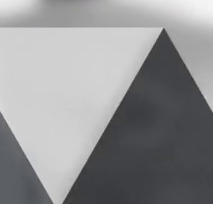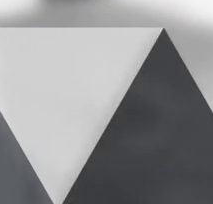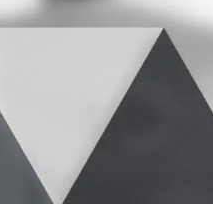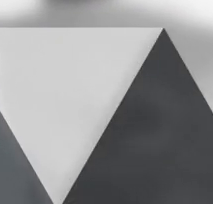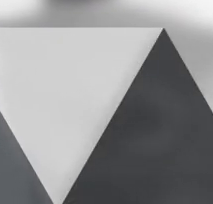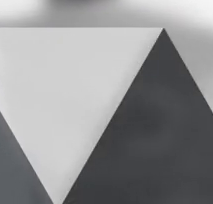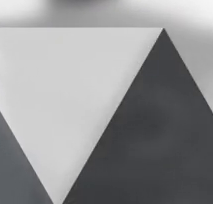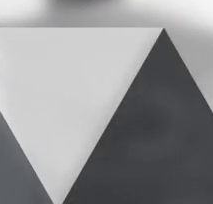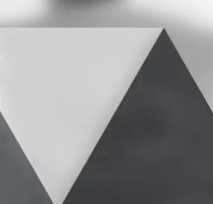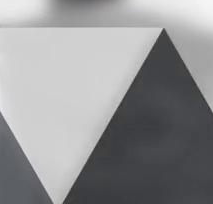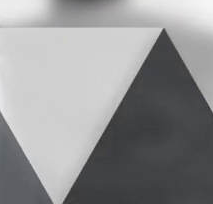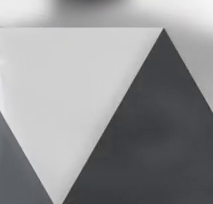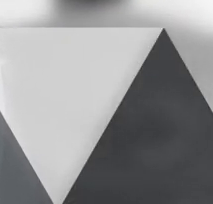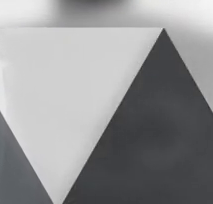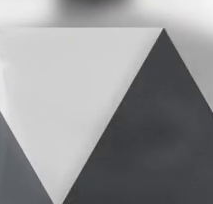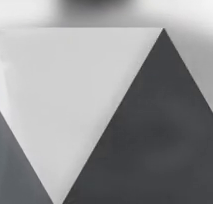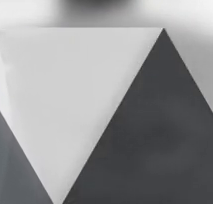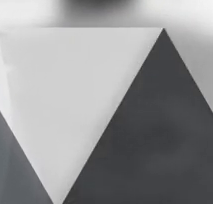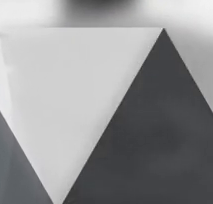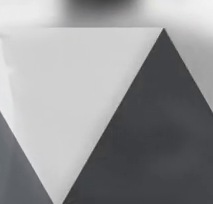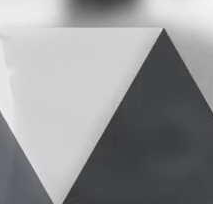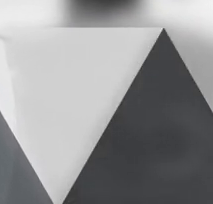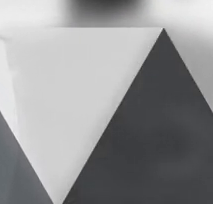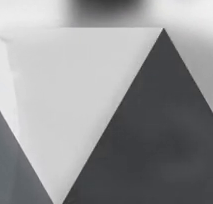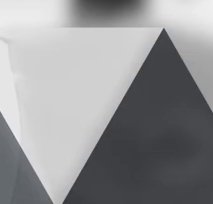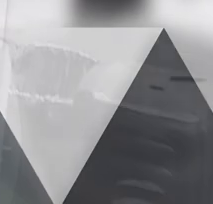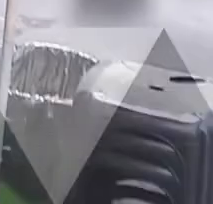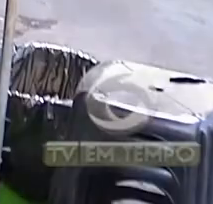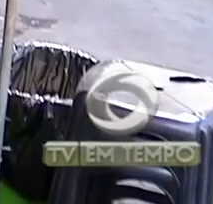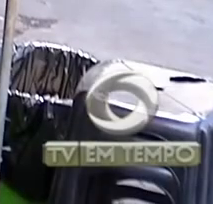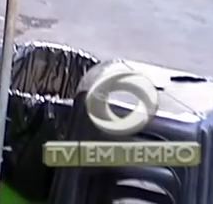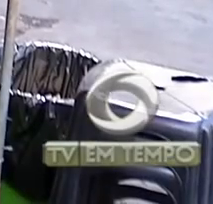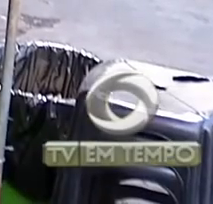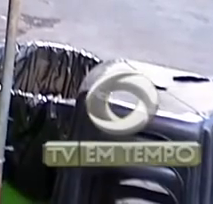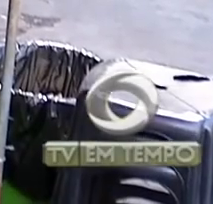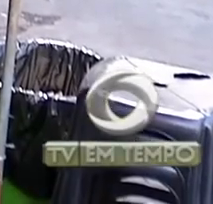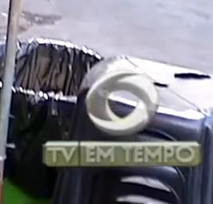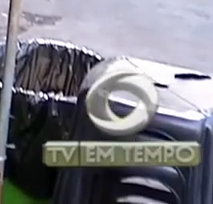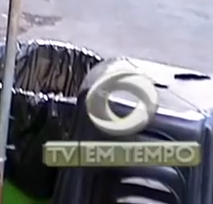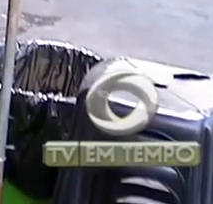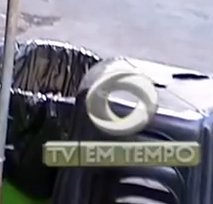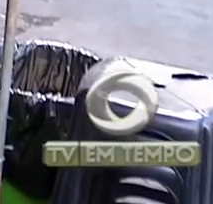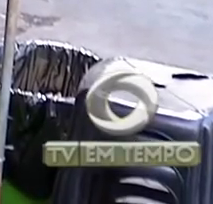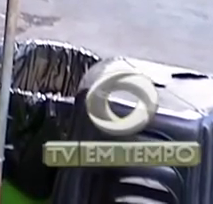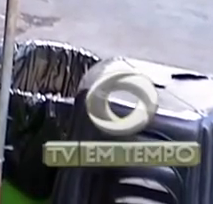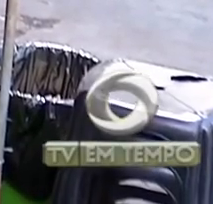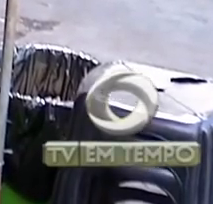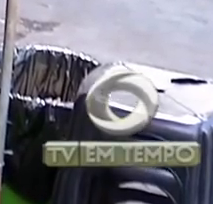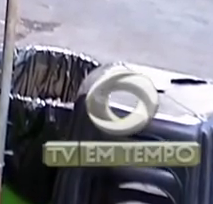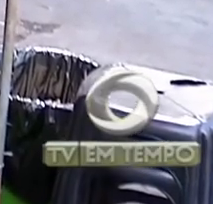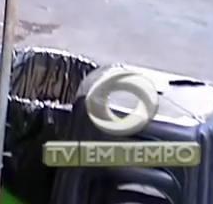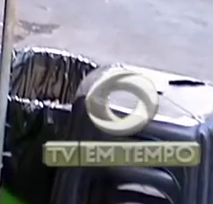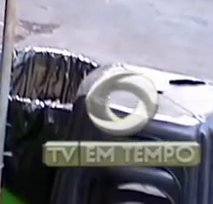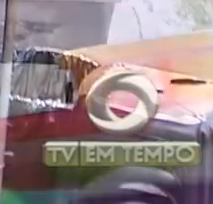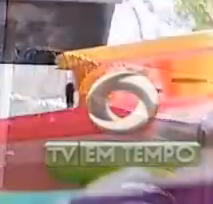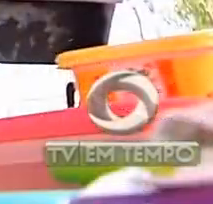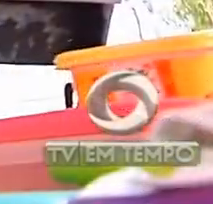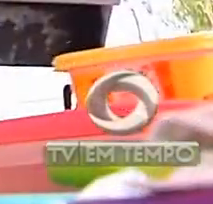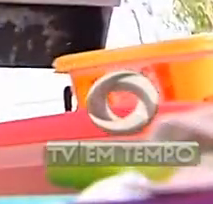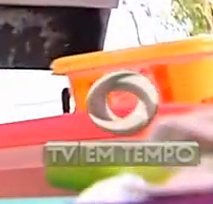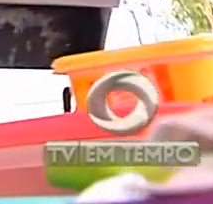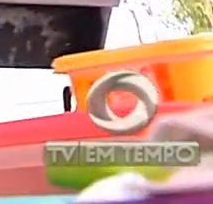Gleice Magalhães. Autônoma, 25 anos. Demitida 3 anos atrás de uma loteria.